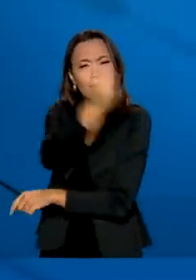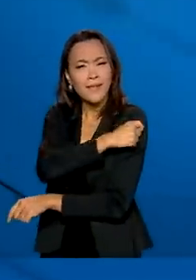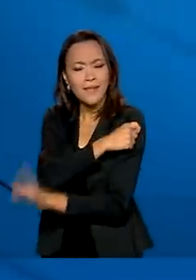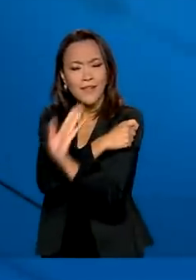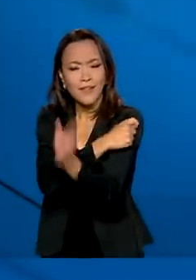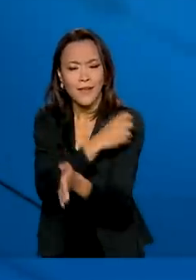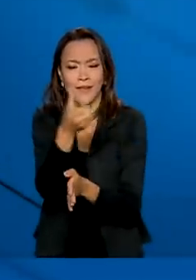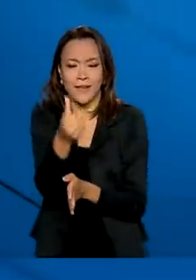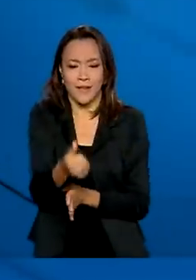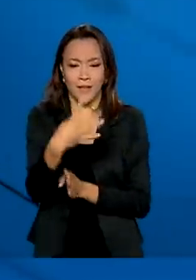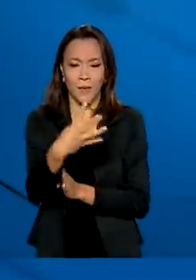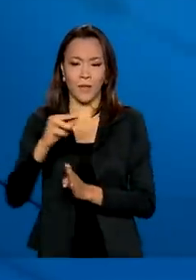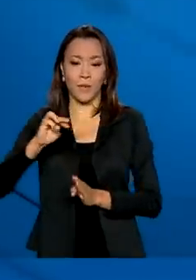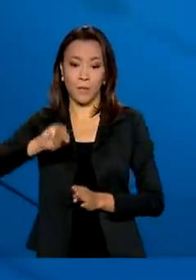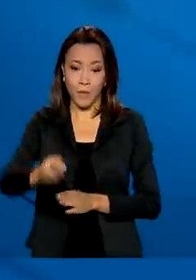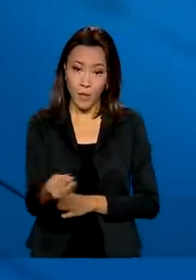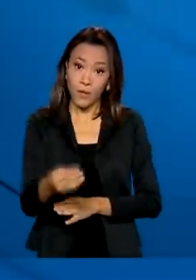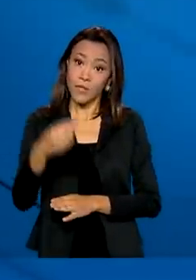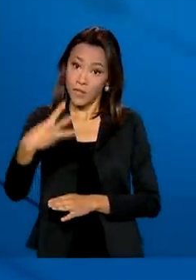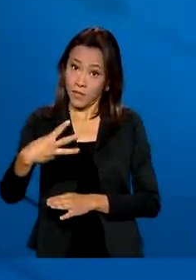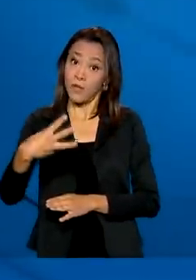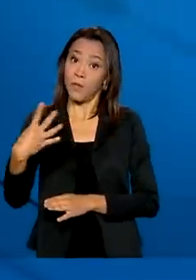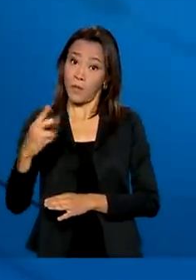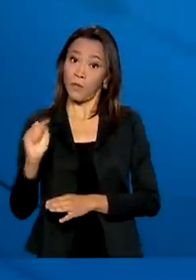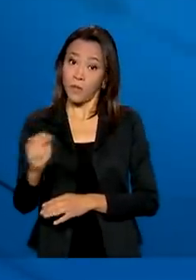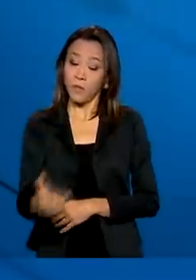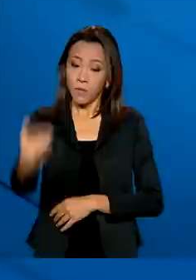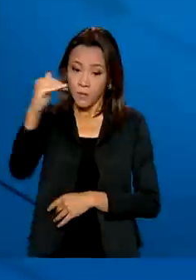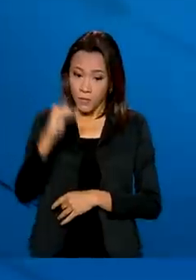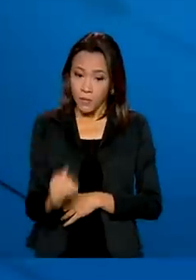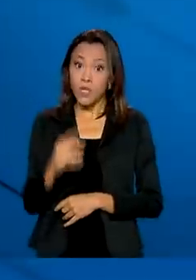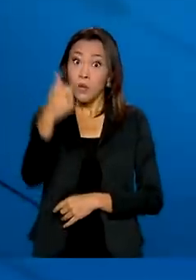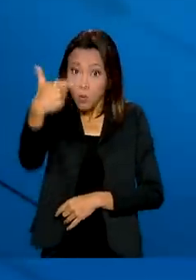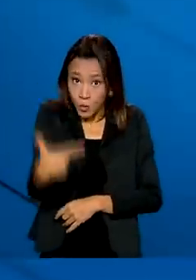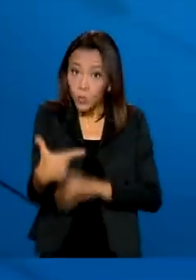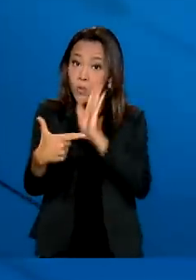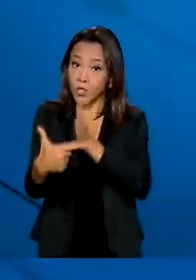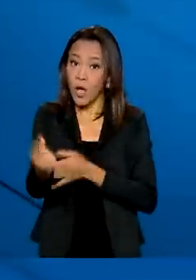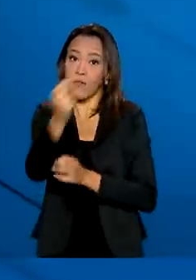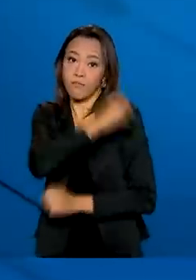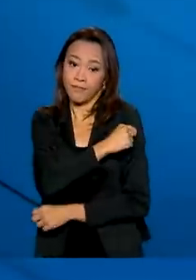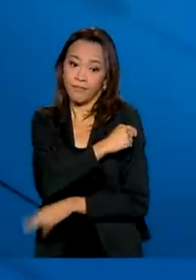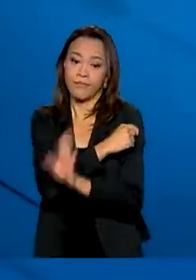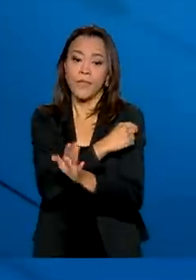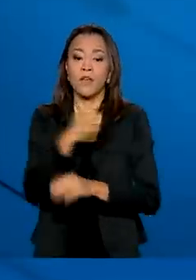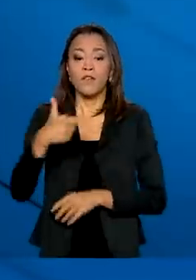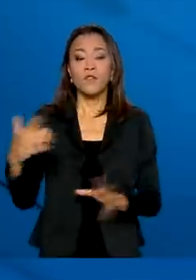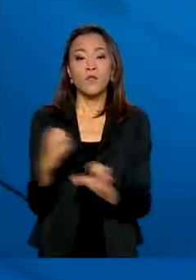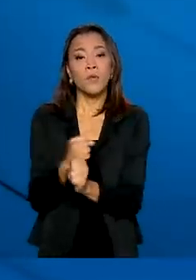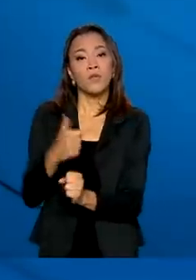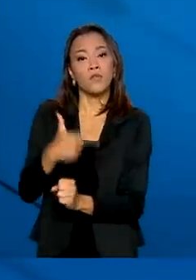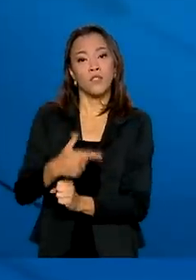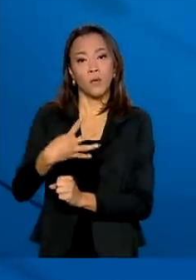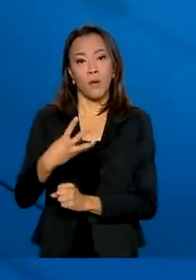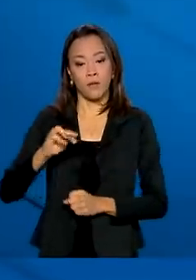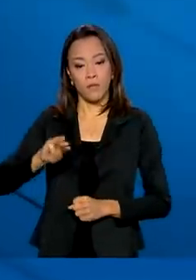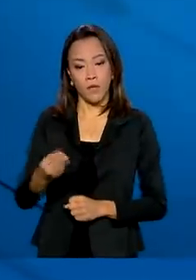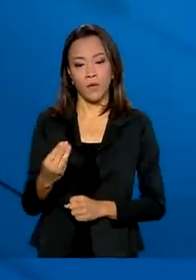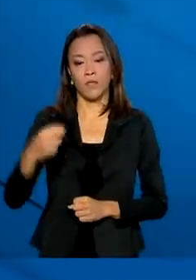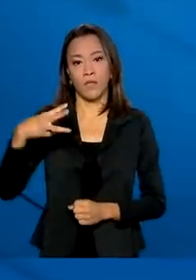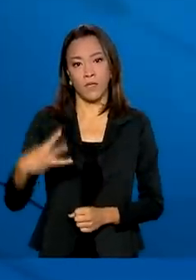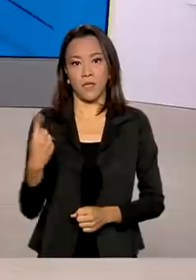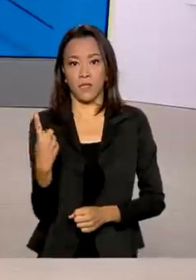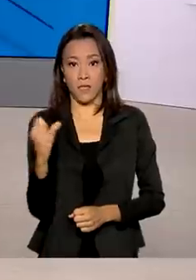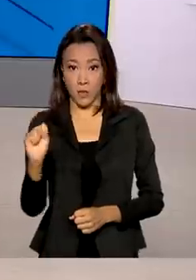64.034.000 e as pessoas vacinadas com as duas doses somam 24.318